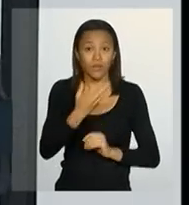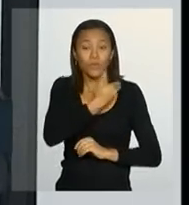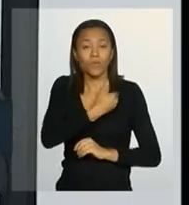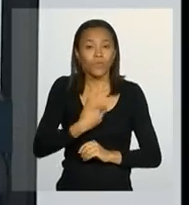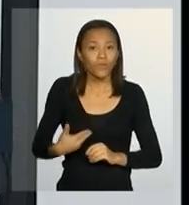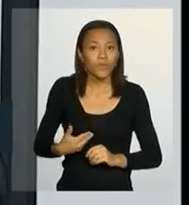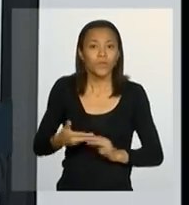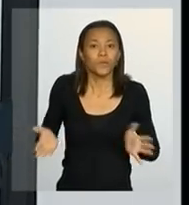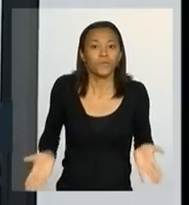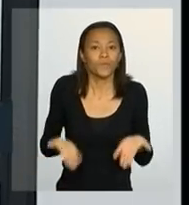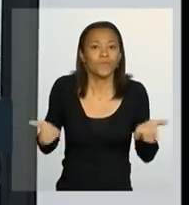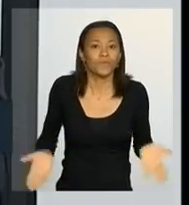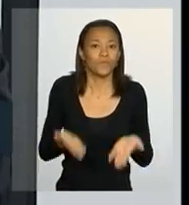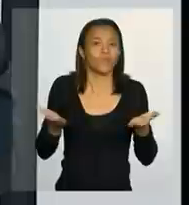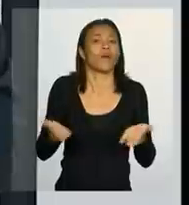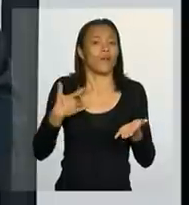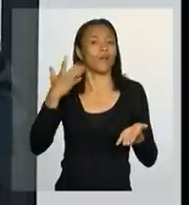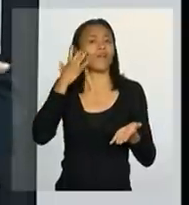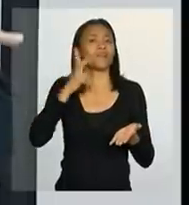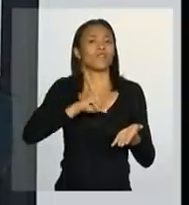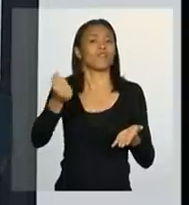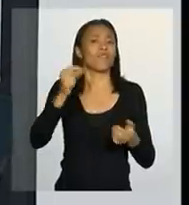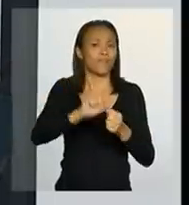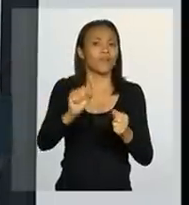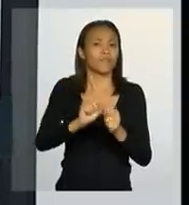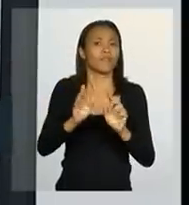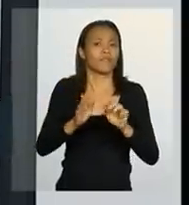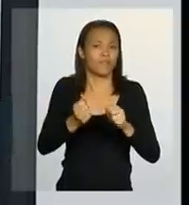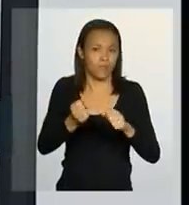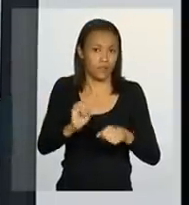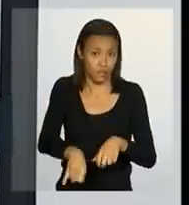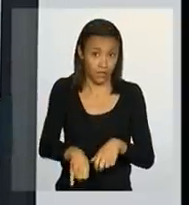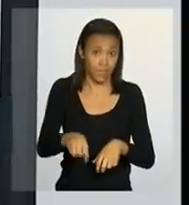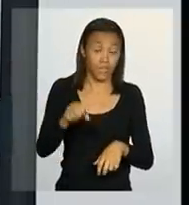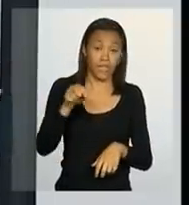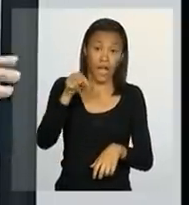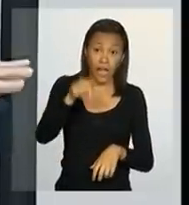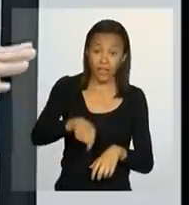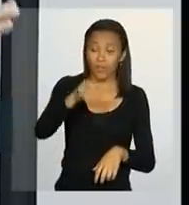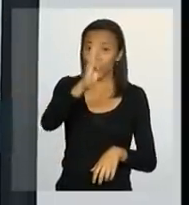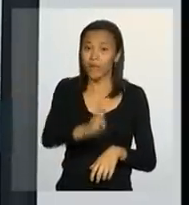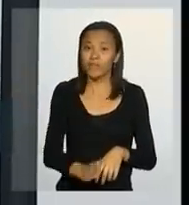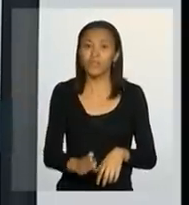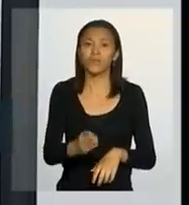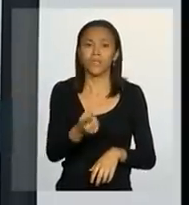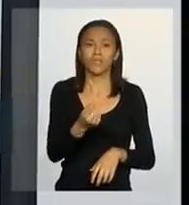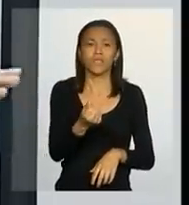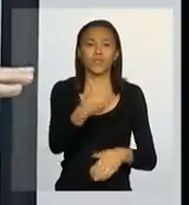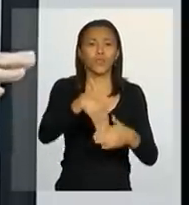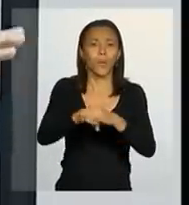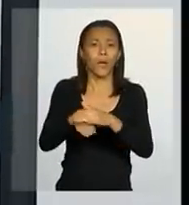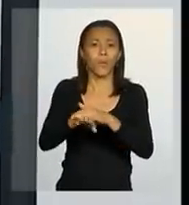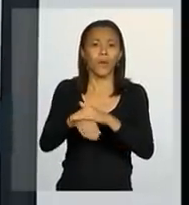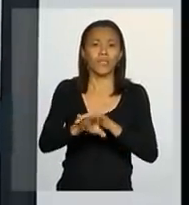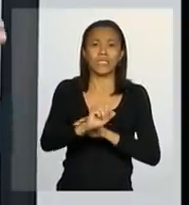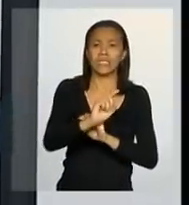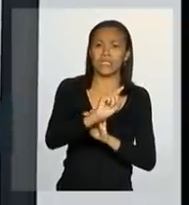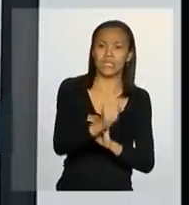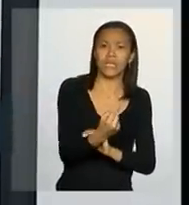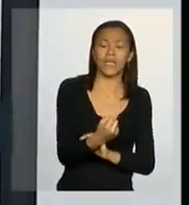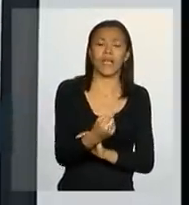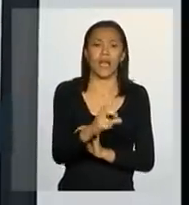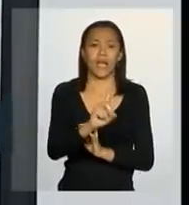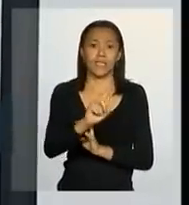motivar, eu acho que nós vamos colocar em prática, de todo o seguro no Brasil hoje se arrecada em torno de 100 a 120